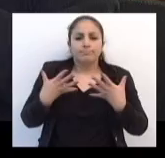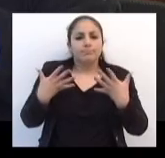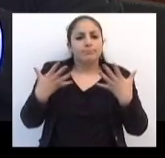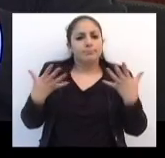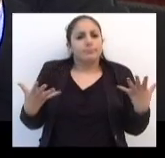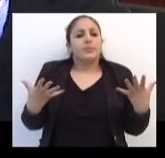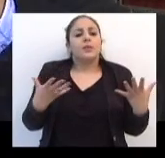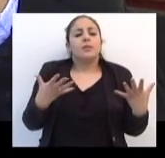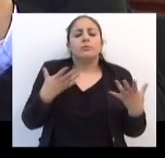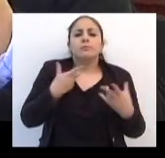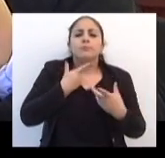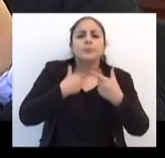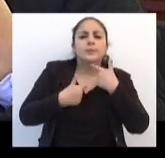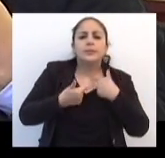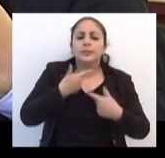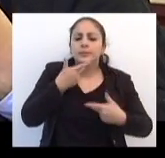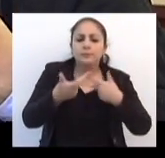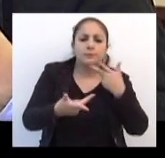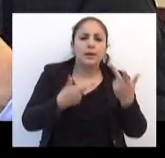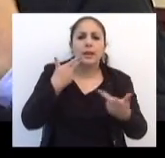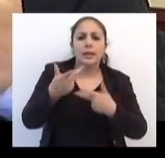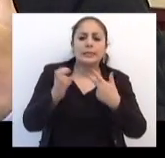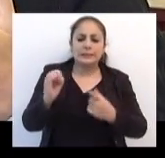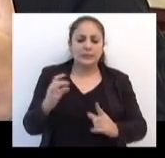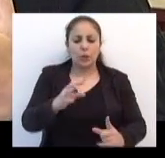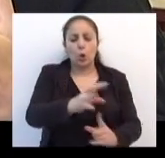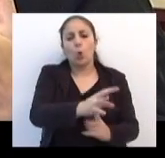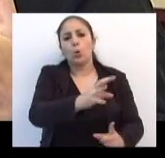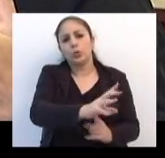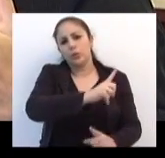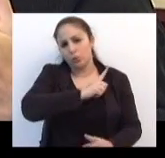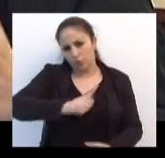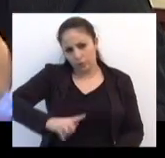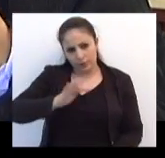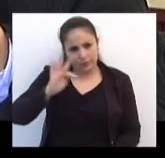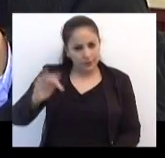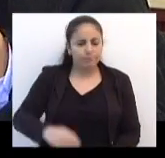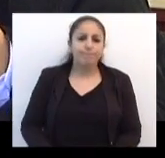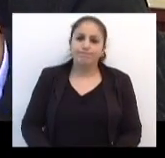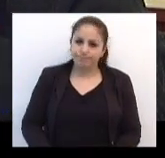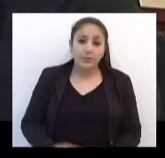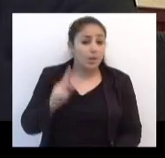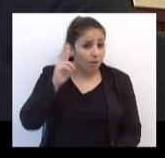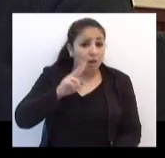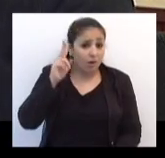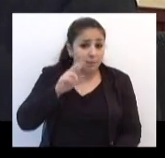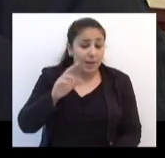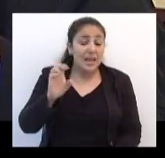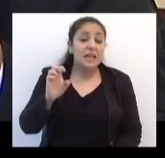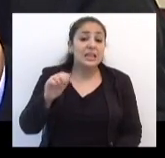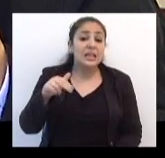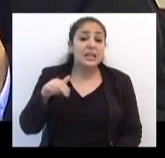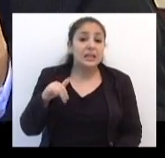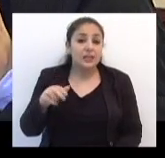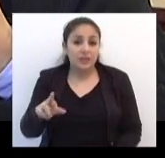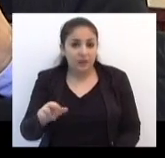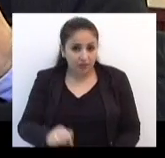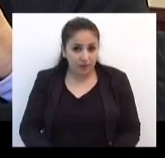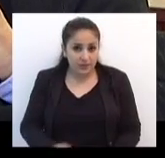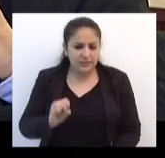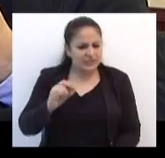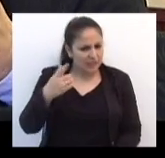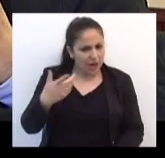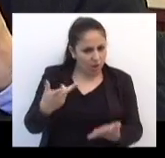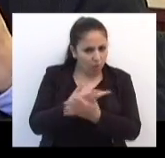de vontade de falar quando é para atingir o governo federal. Inclusive, gostaria de lembrar ao vereador Leimer, que quando